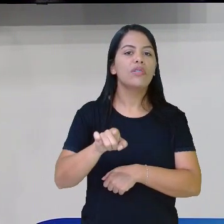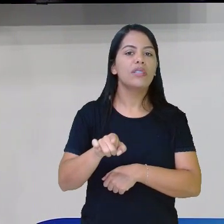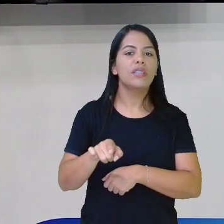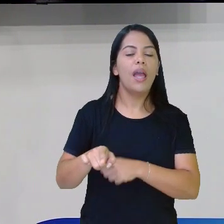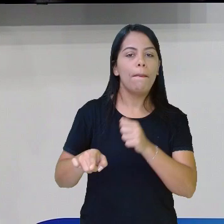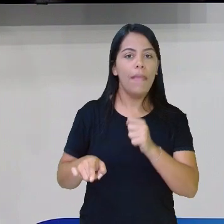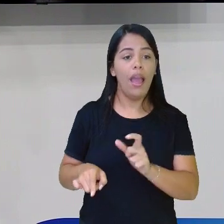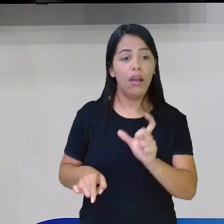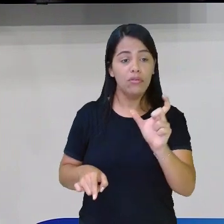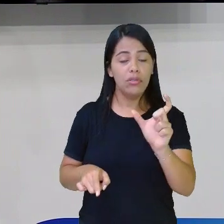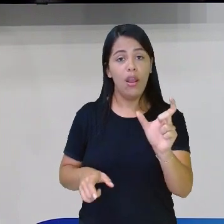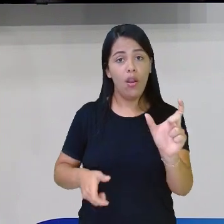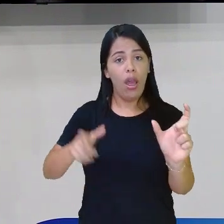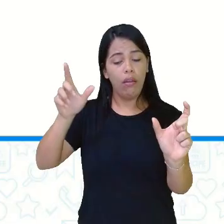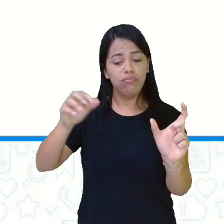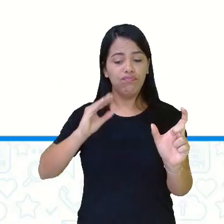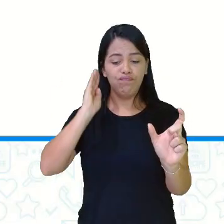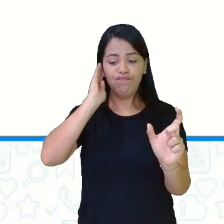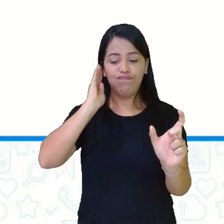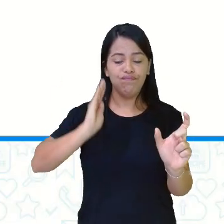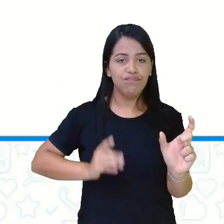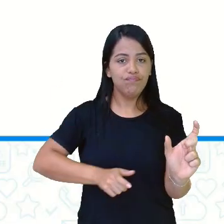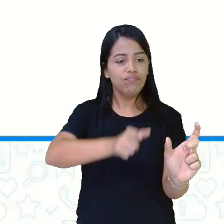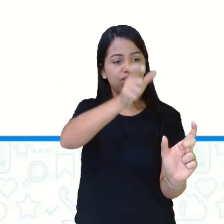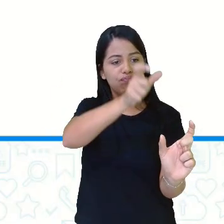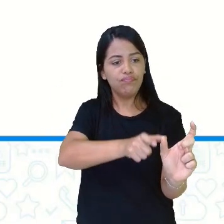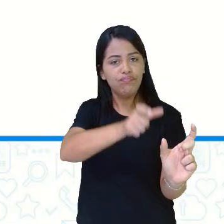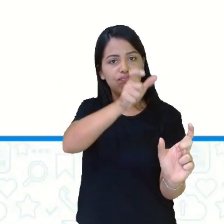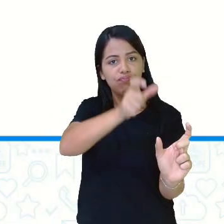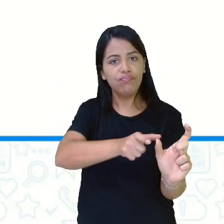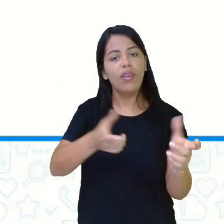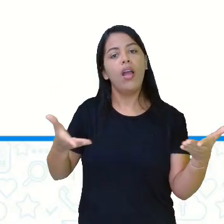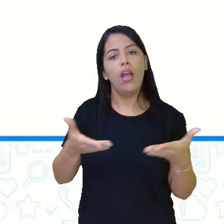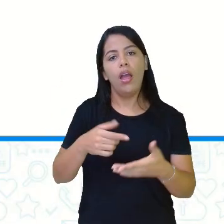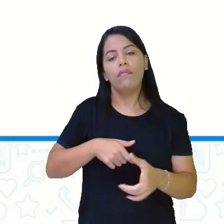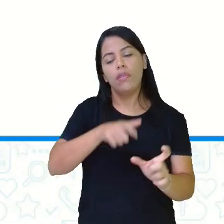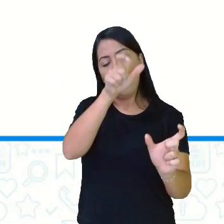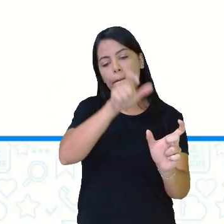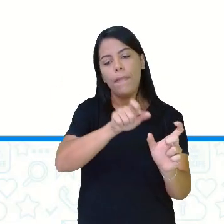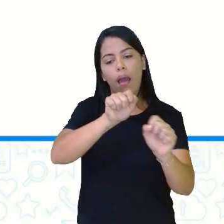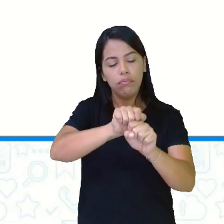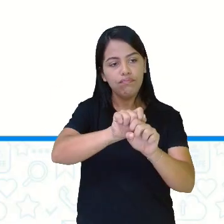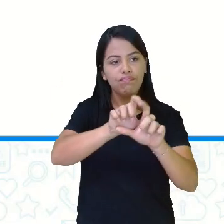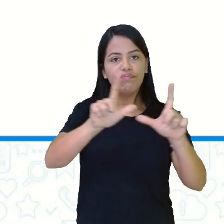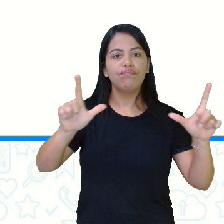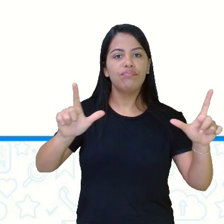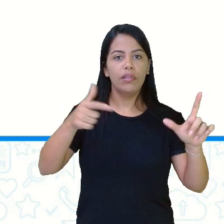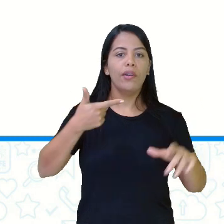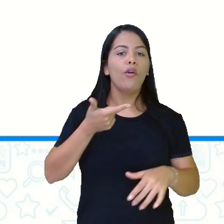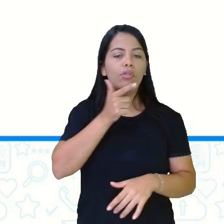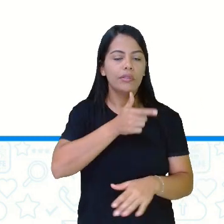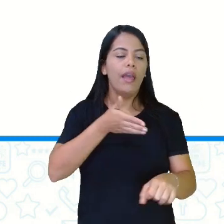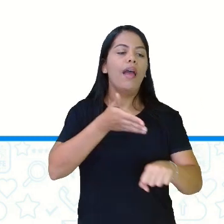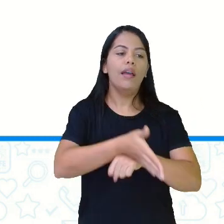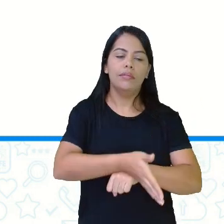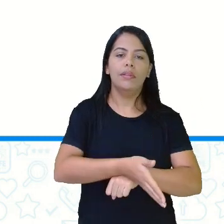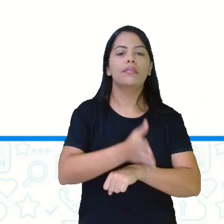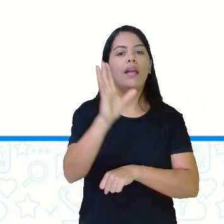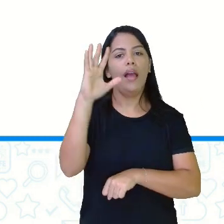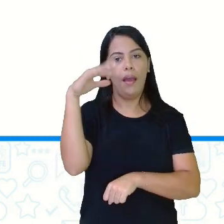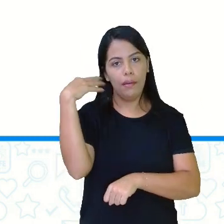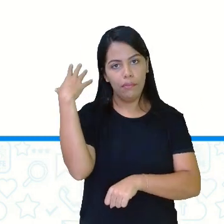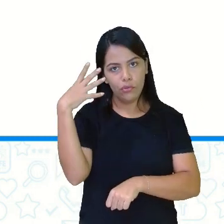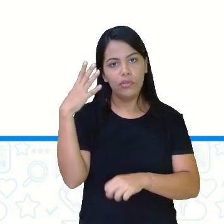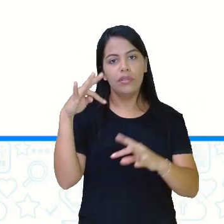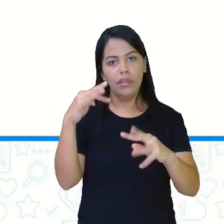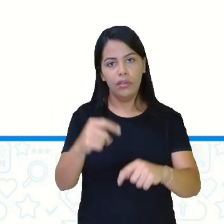câmera do seu celular para esse QR Code aí. E na hora que você apontar, você vai conseguir acessar essa música, tá?